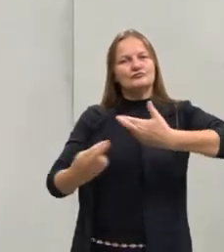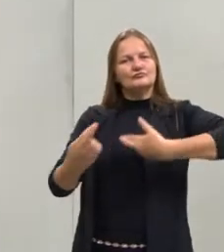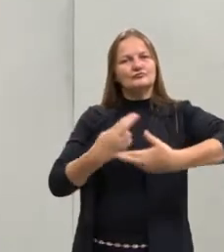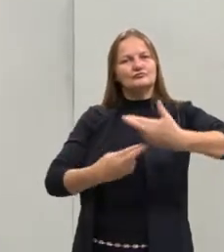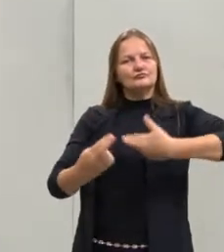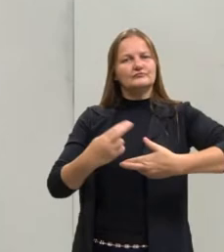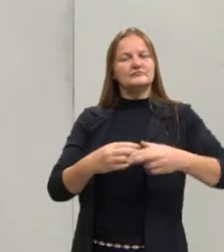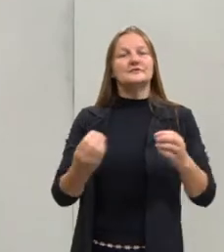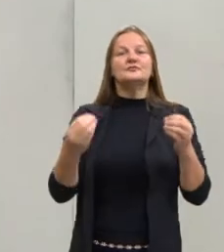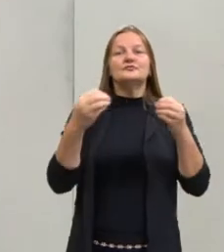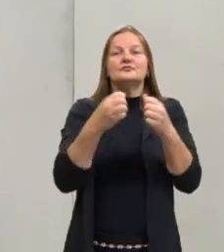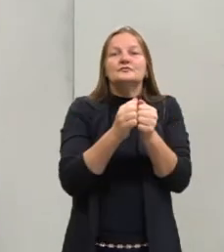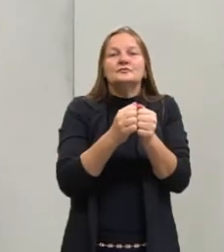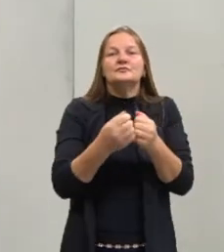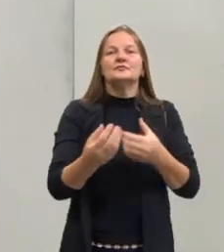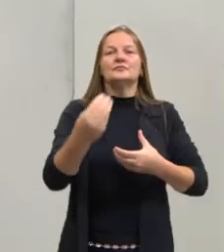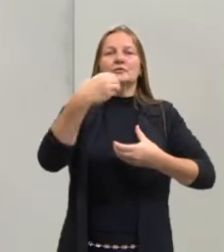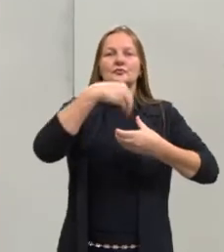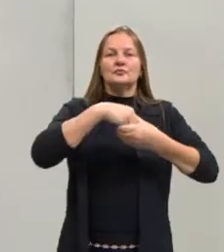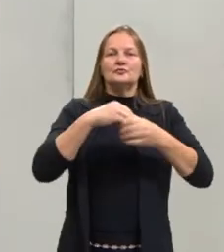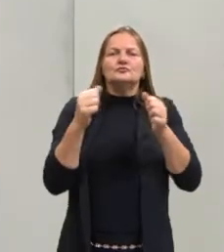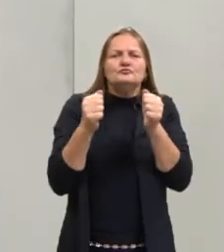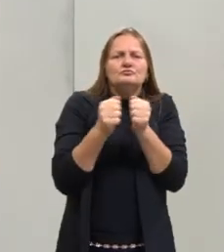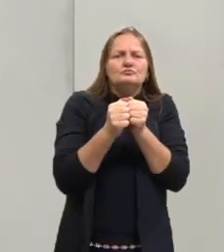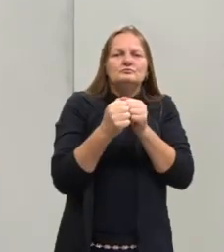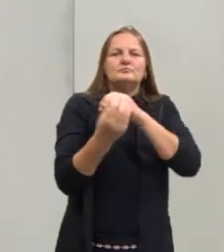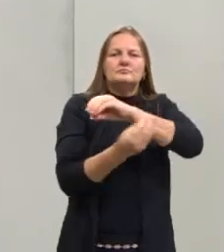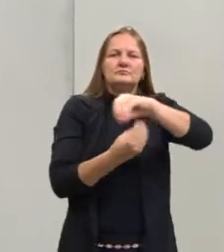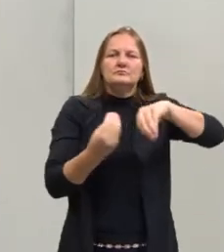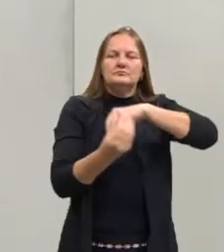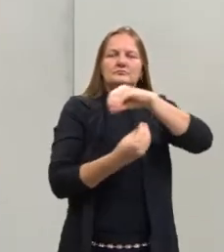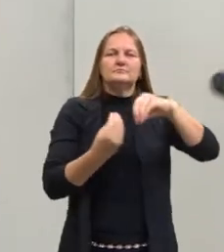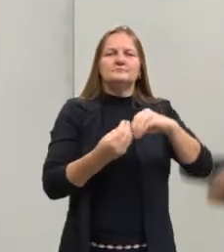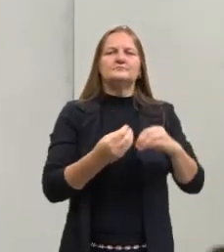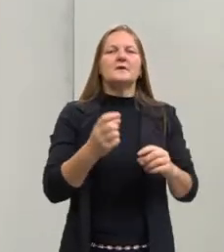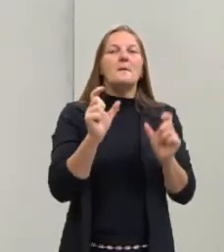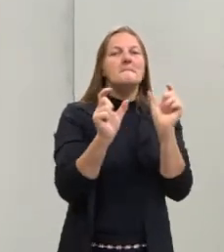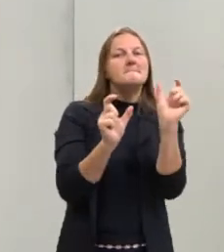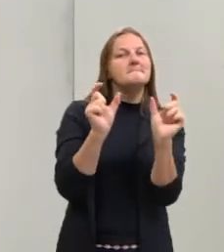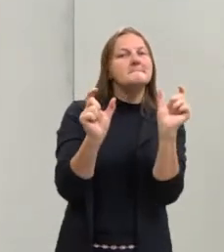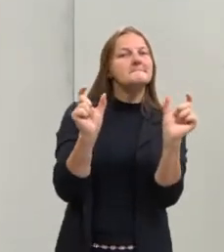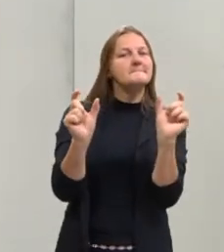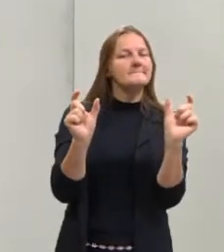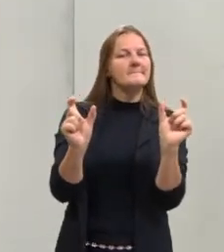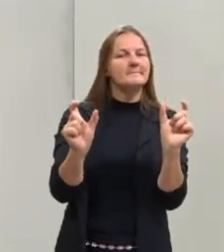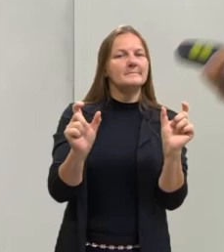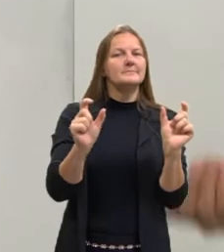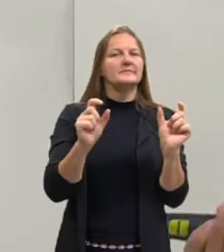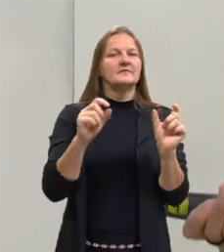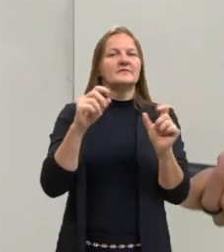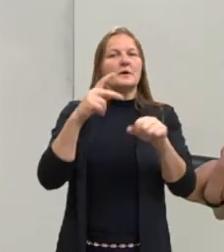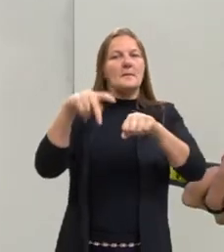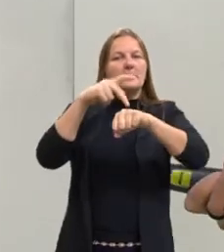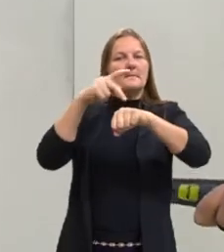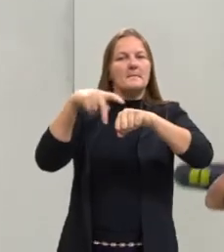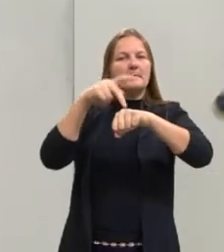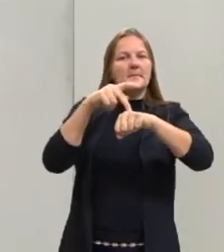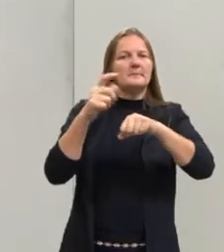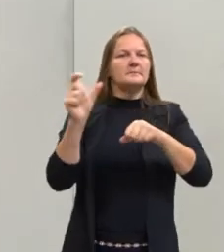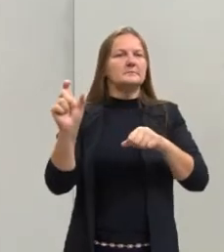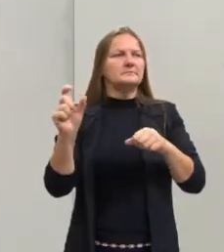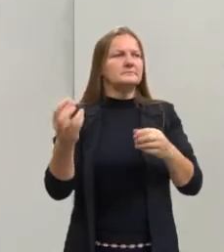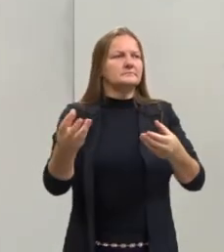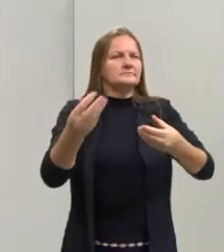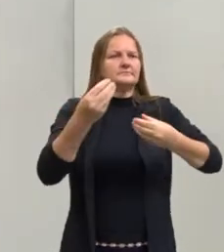imbricadas, elas estão juntas e muitas palavras do estrangeiro elas